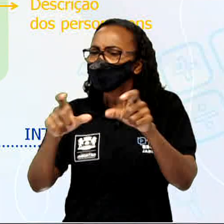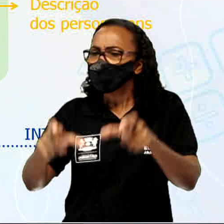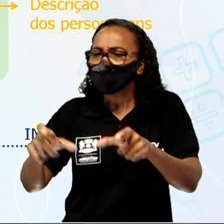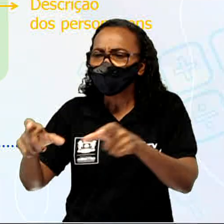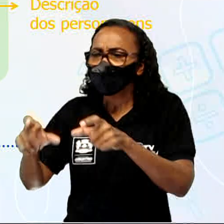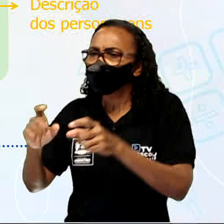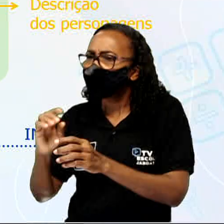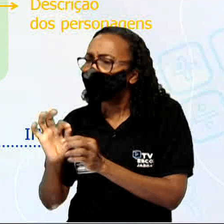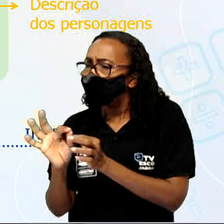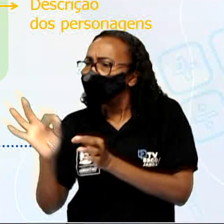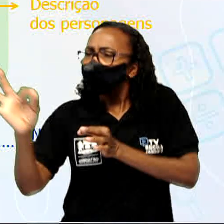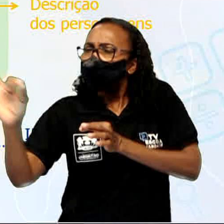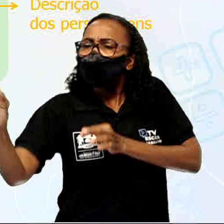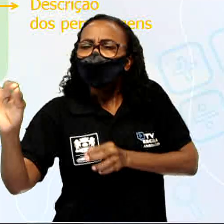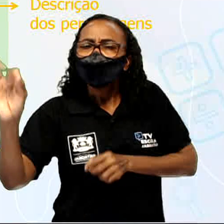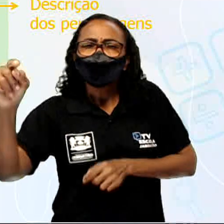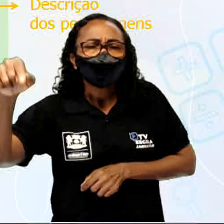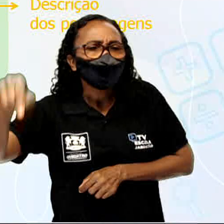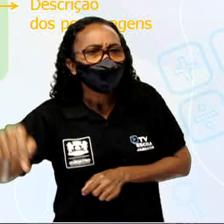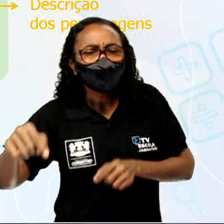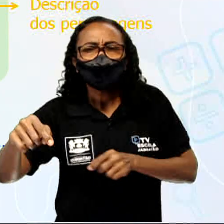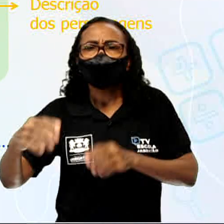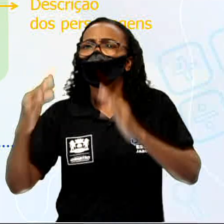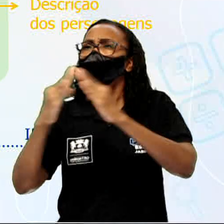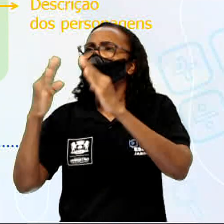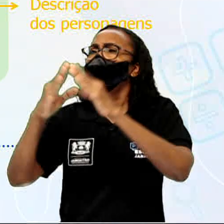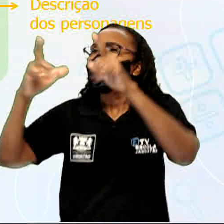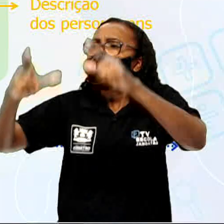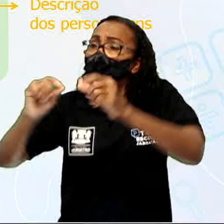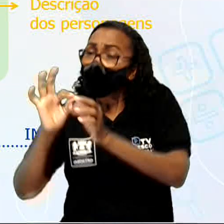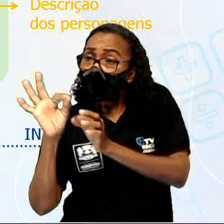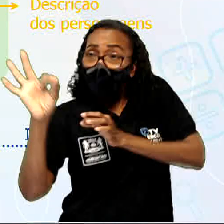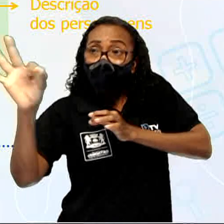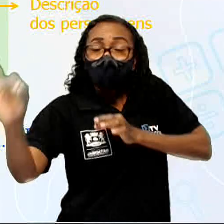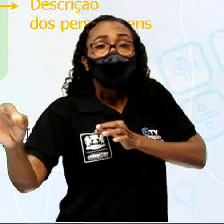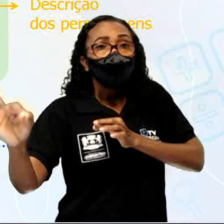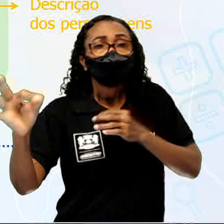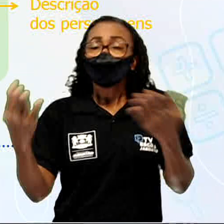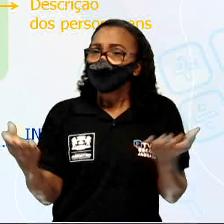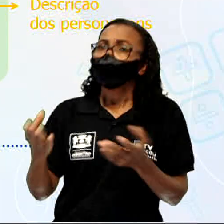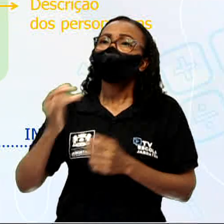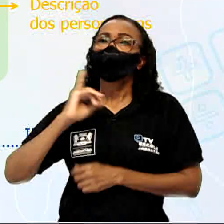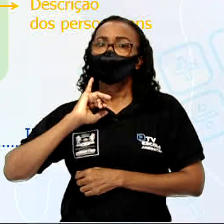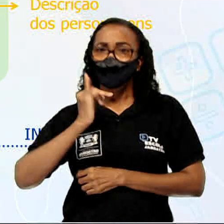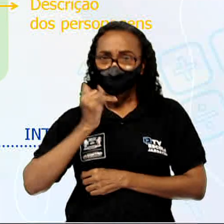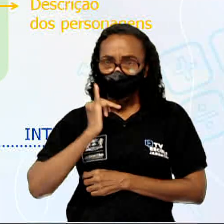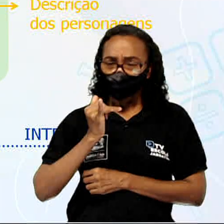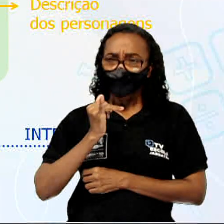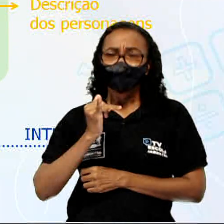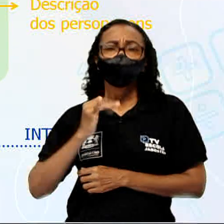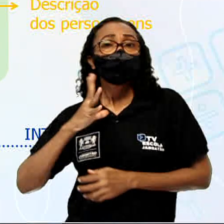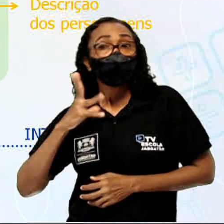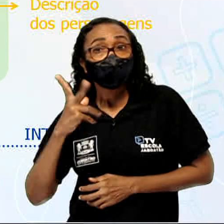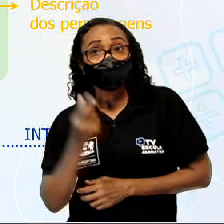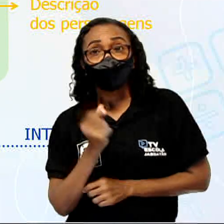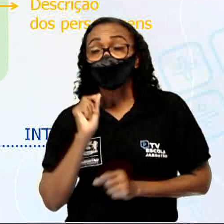bem distante daqui, em uma aldeia muito longe daqui. Essas narrativas, elas geralmente